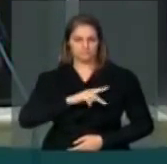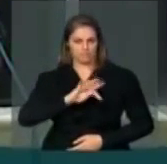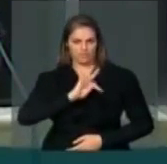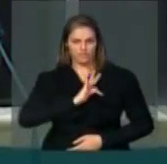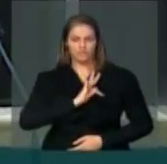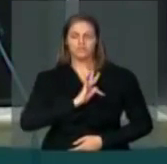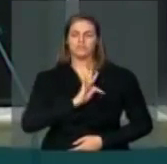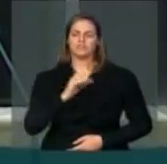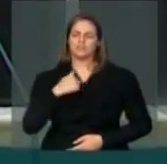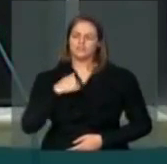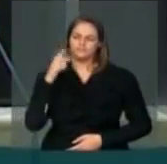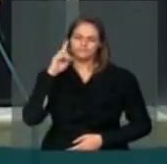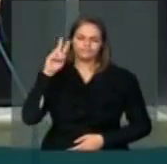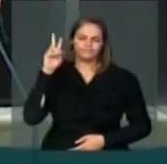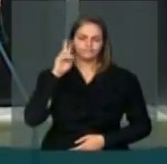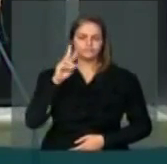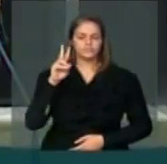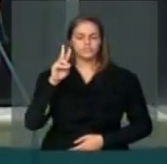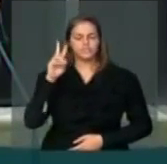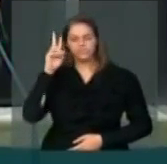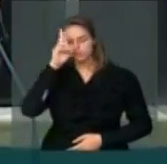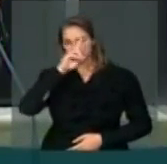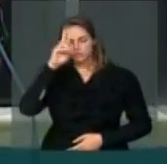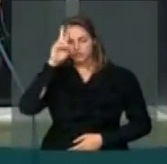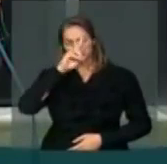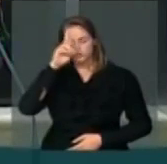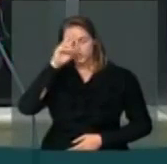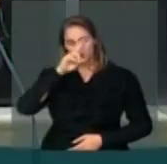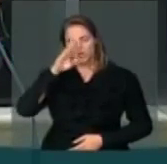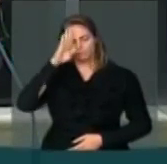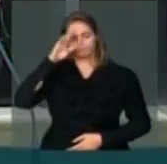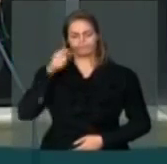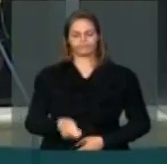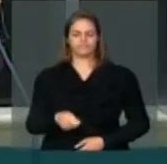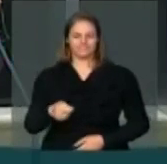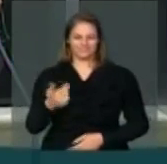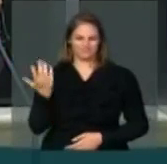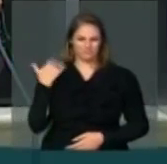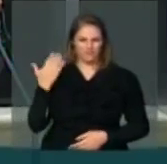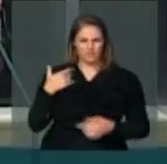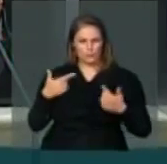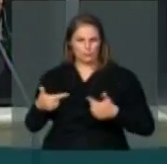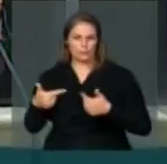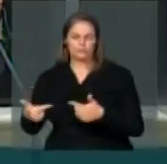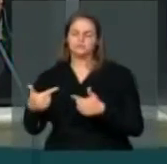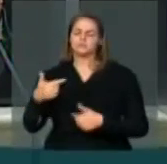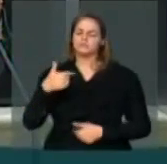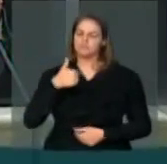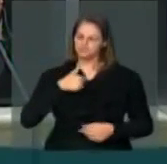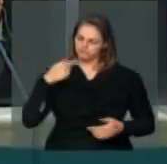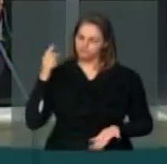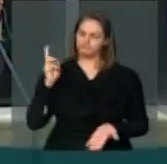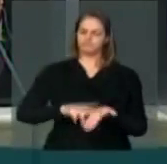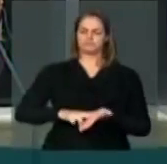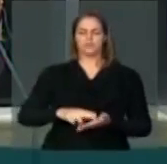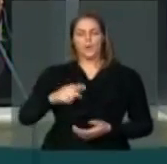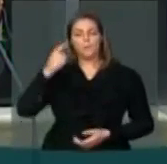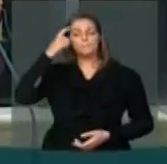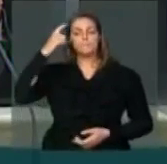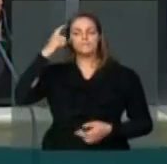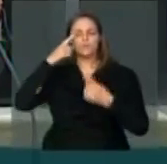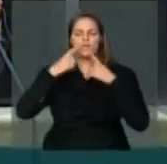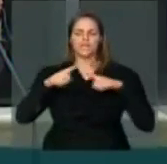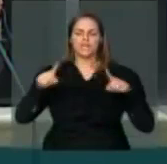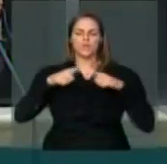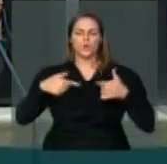revistência à ditadura ligada aos movimentos sindicais. Assumidamente, sou um pensador crítico, lutador do povo